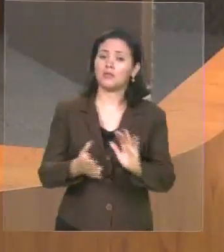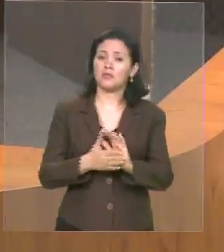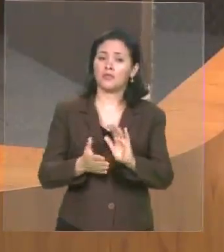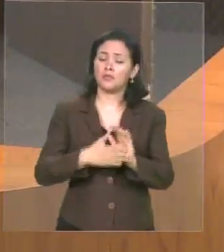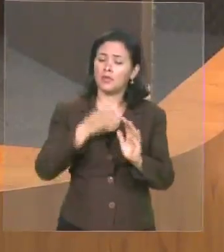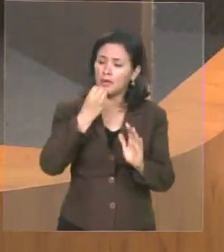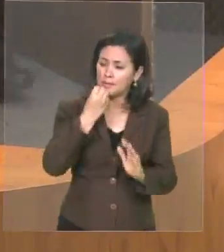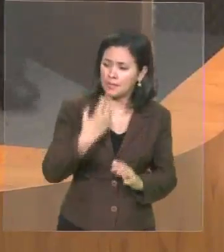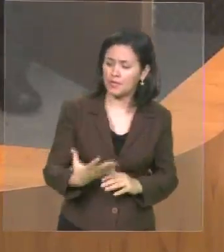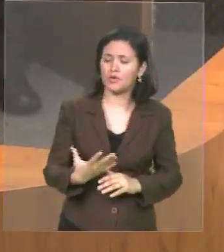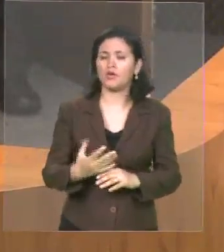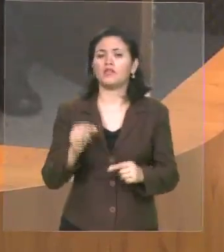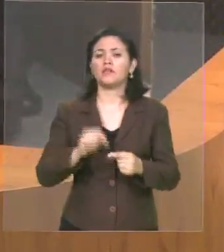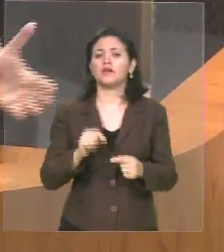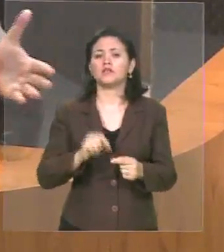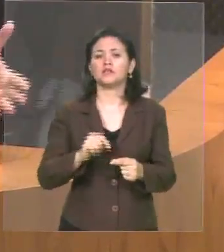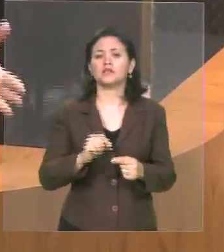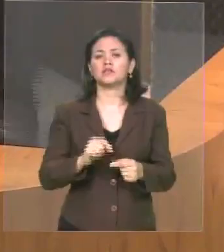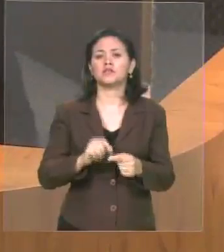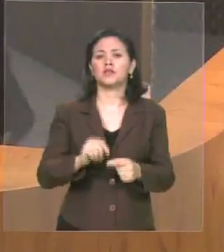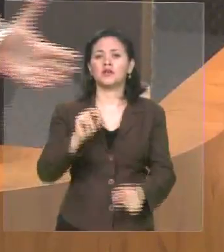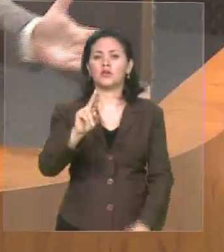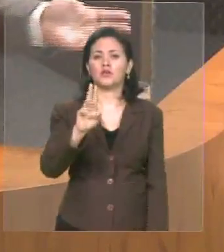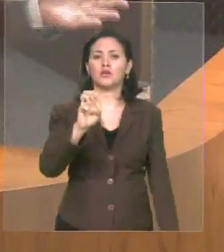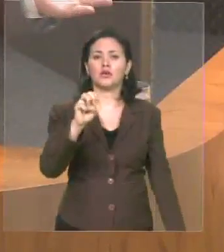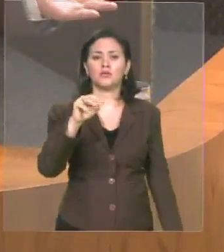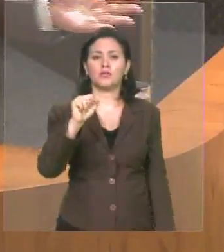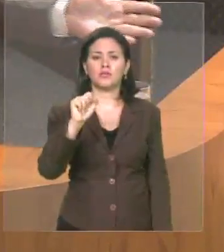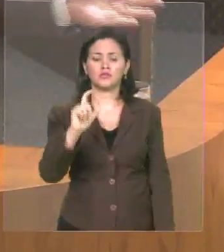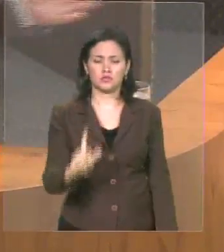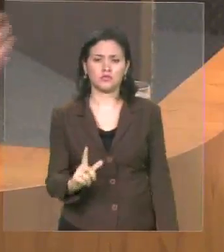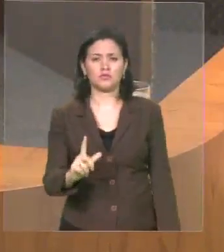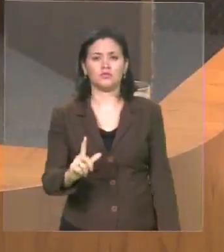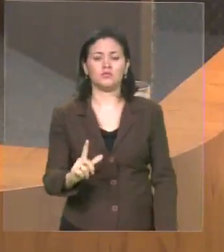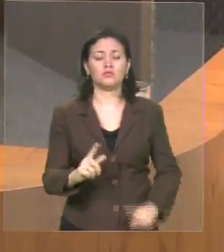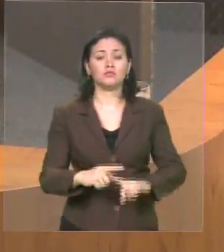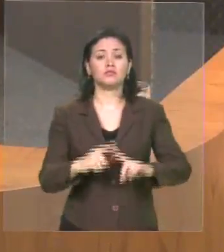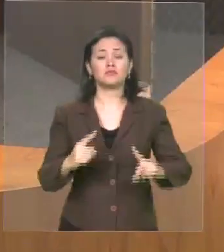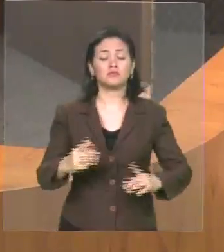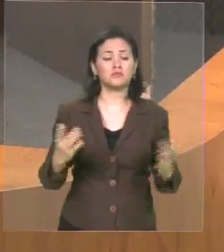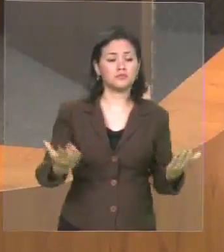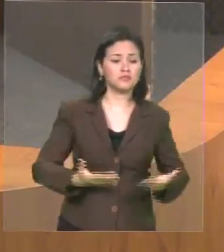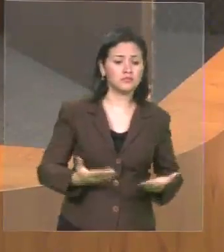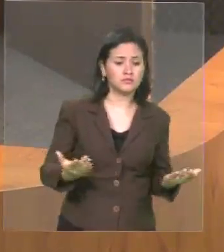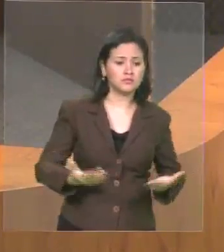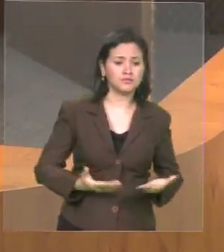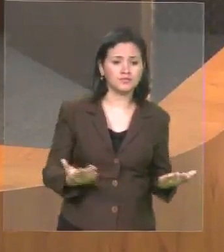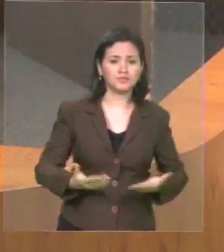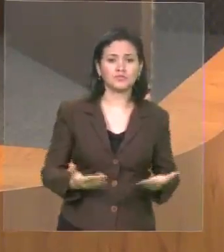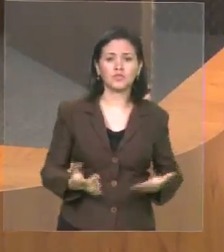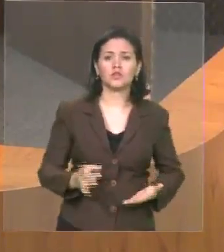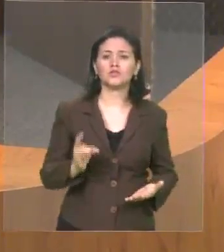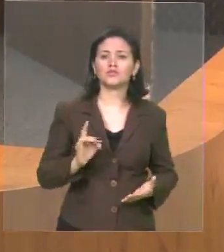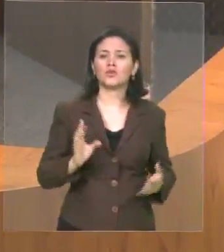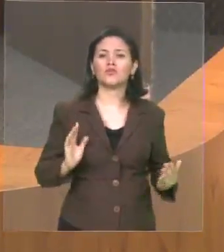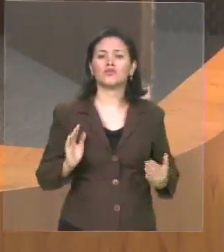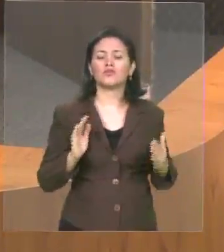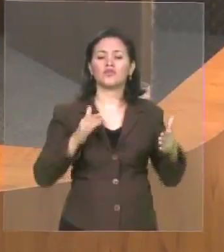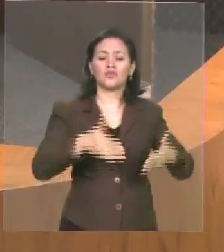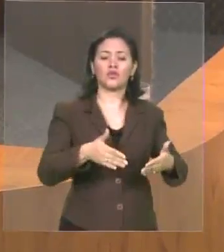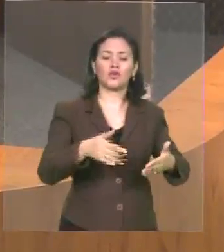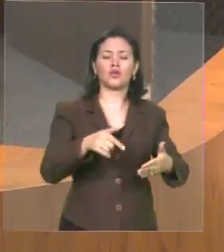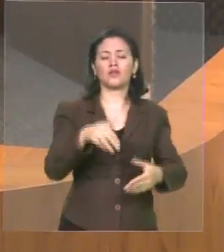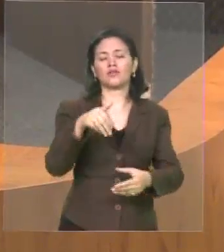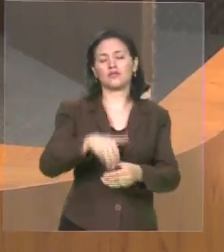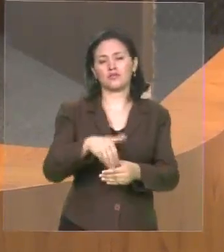fazer uma universidade do sul do país se desdobrar por uma questão meramente eleitoral. Lamento. Muito obrigado. Eu espero que o meu destaque,